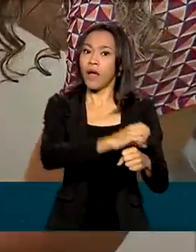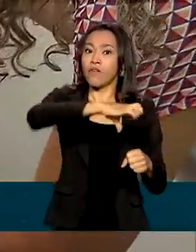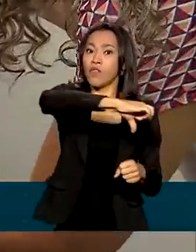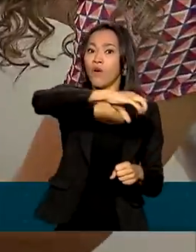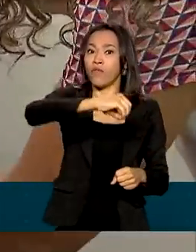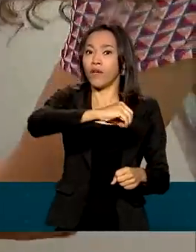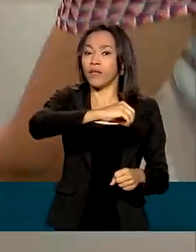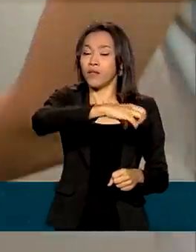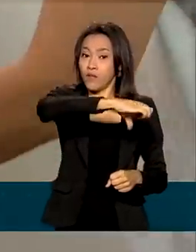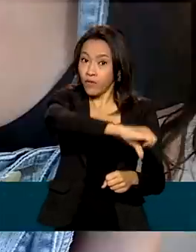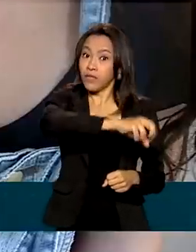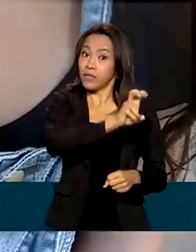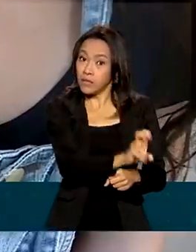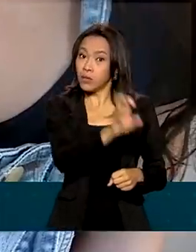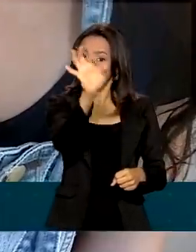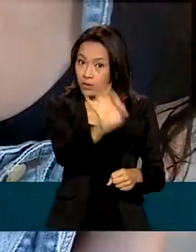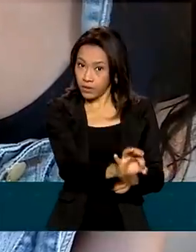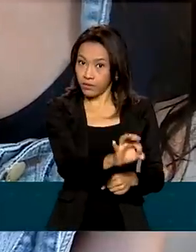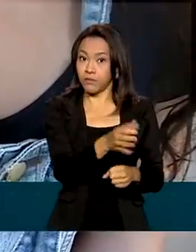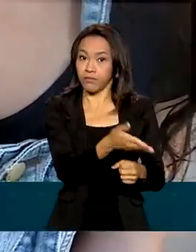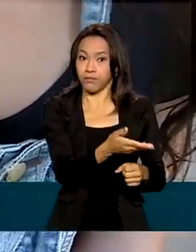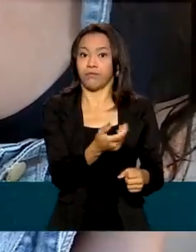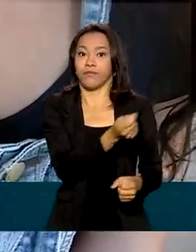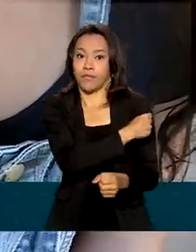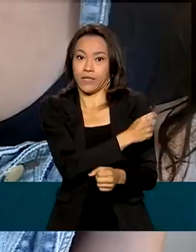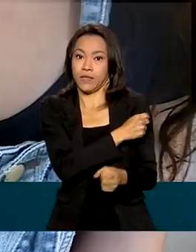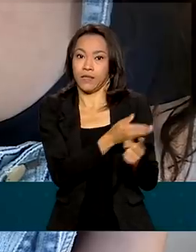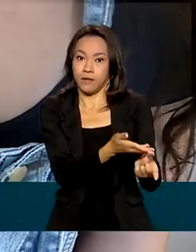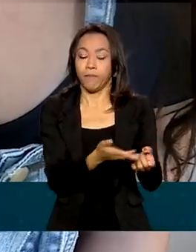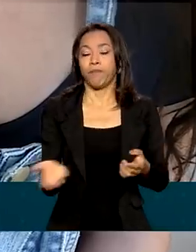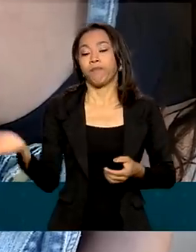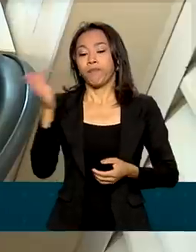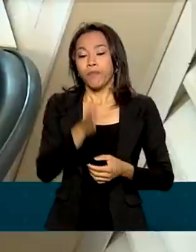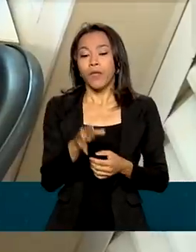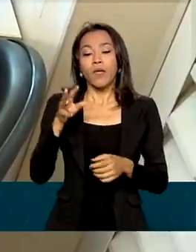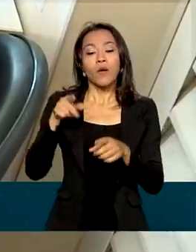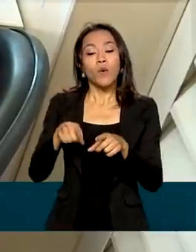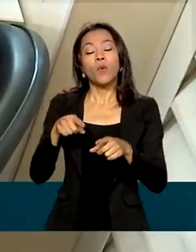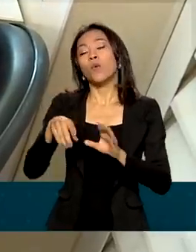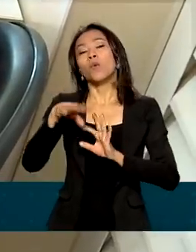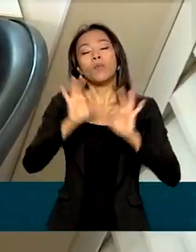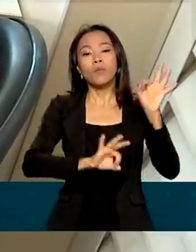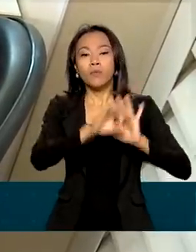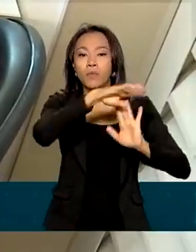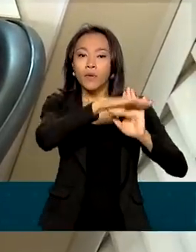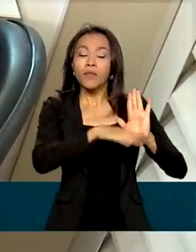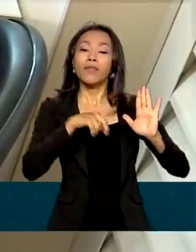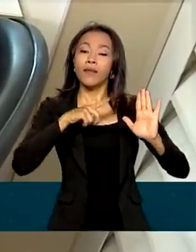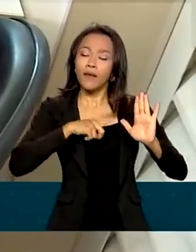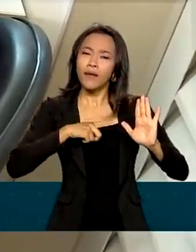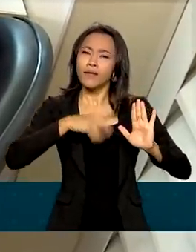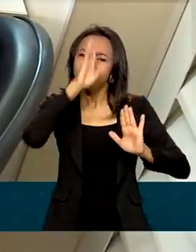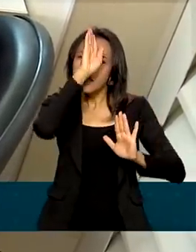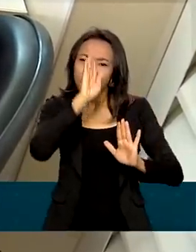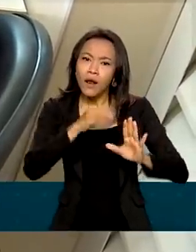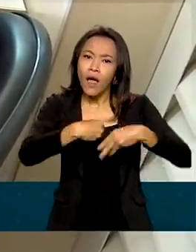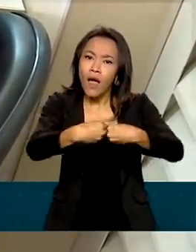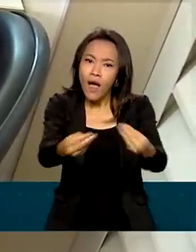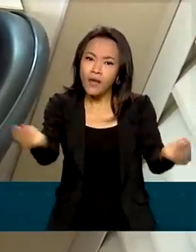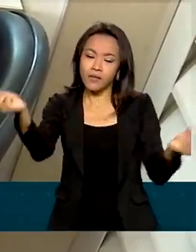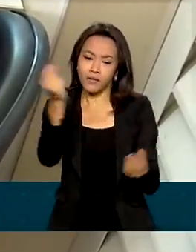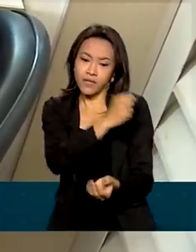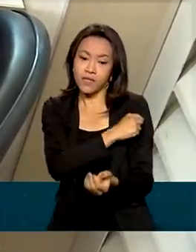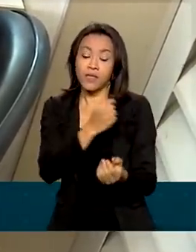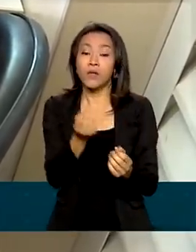95%. O Programa Nacional de Imunizações, o PNI, tem vacinas gratuitas contra mais de 30